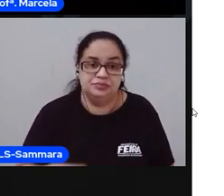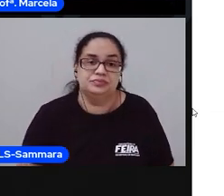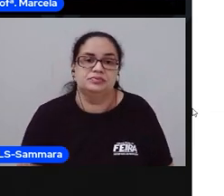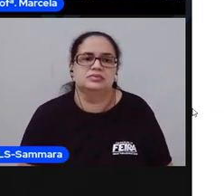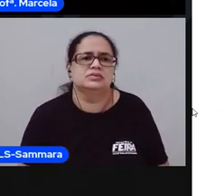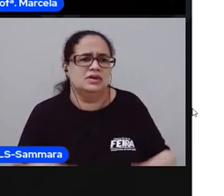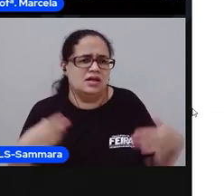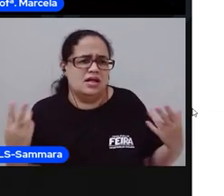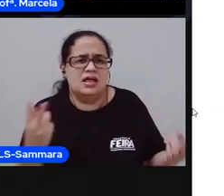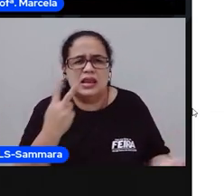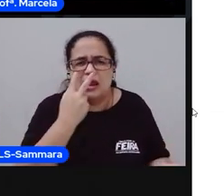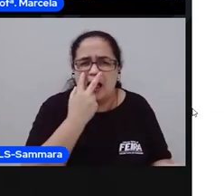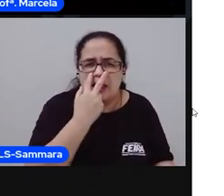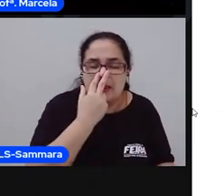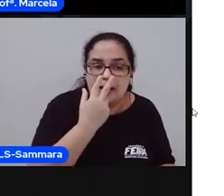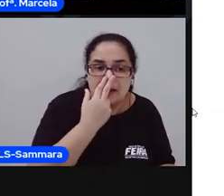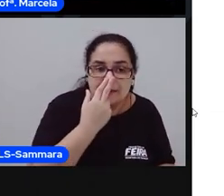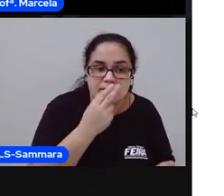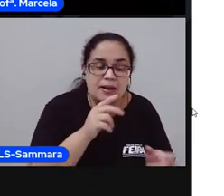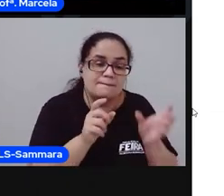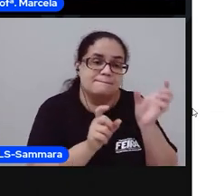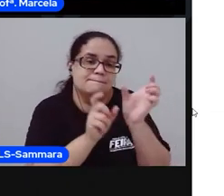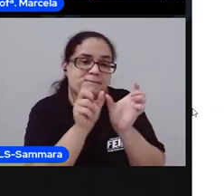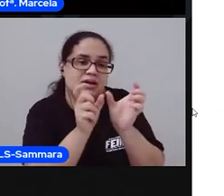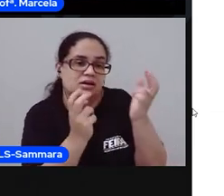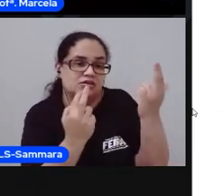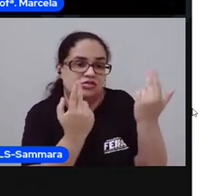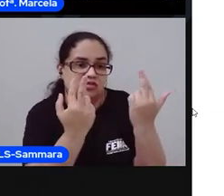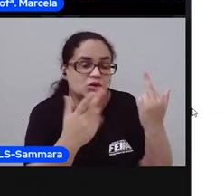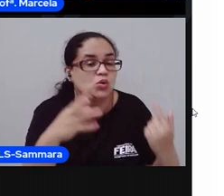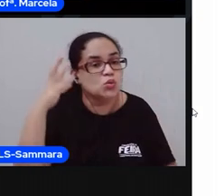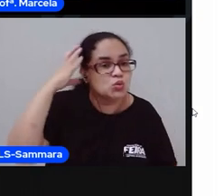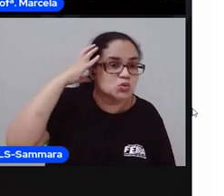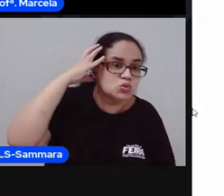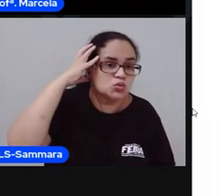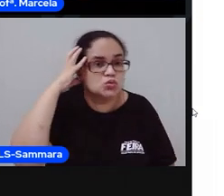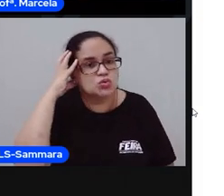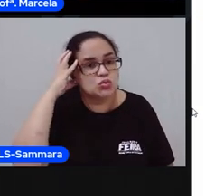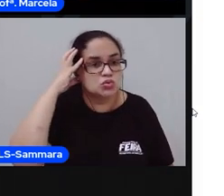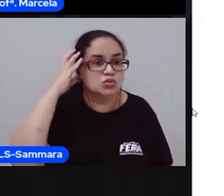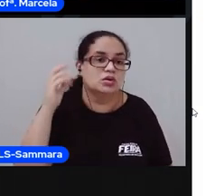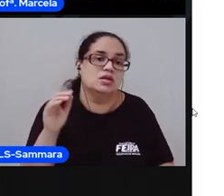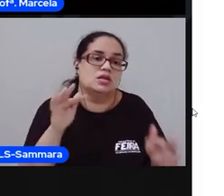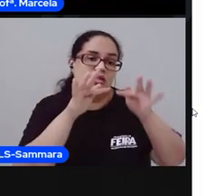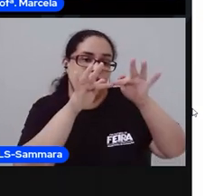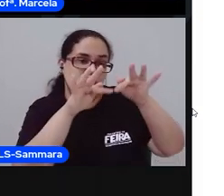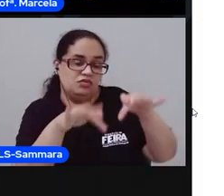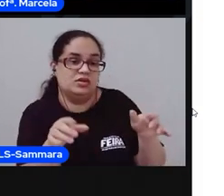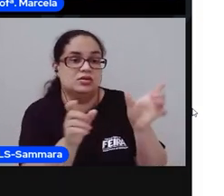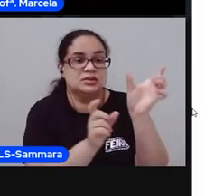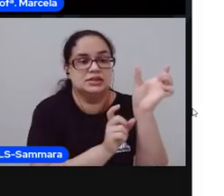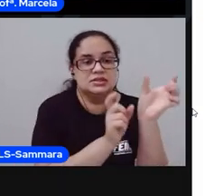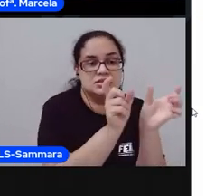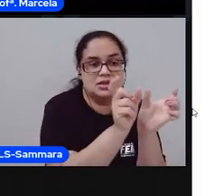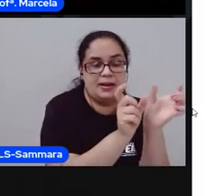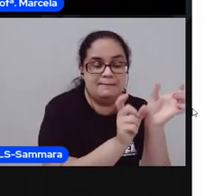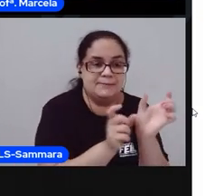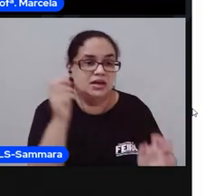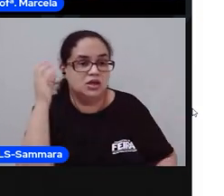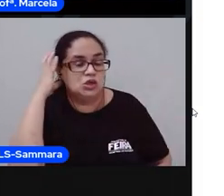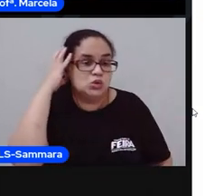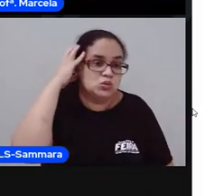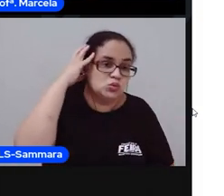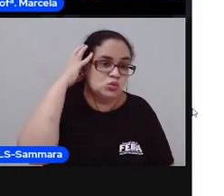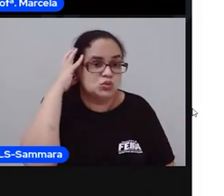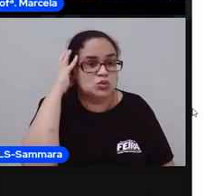Lembra que as rimas são os sons parecidos que estão no final das palavras? Que trazem sonoridade